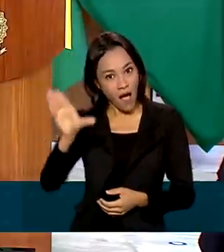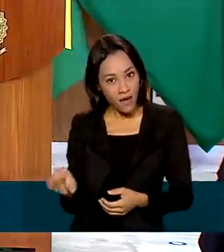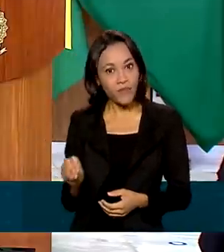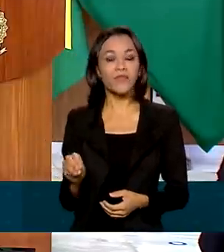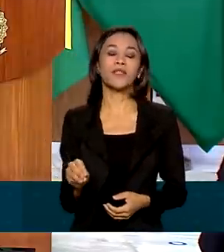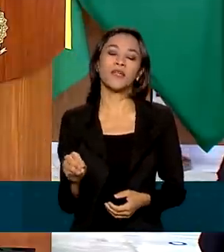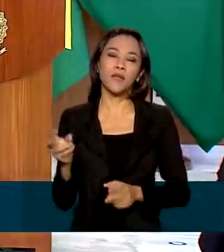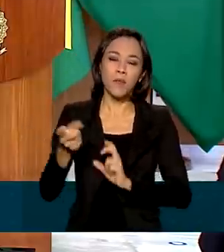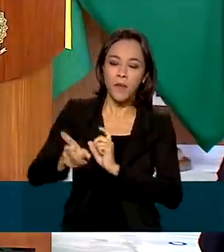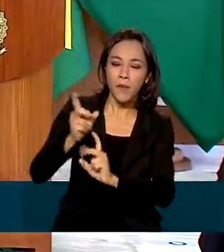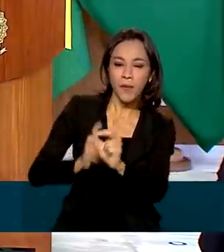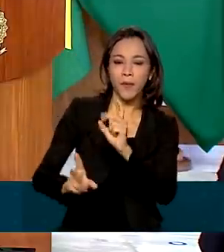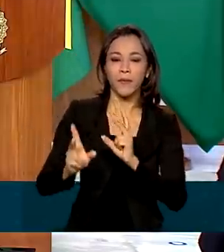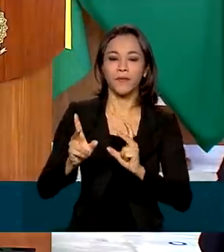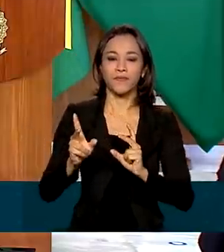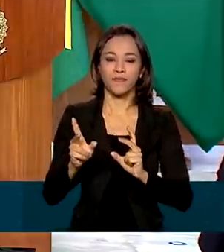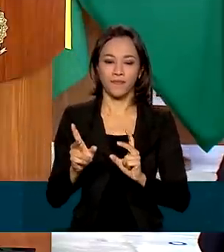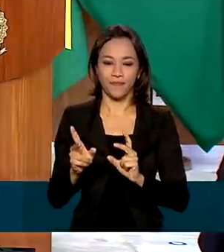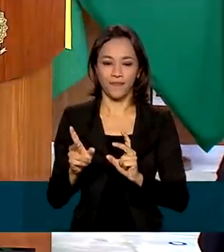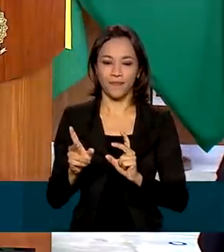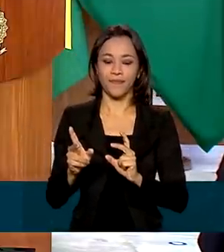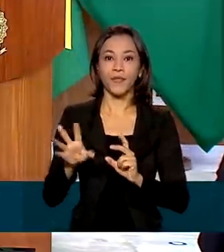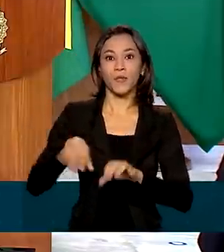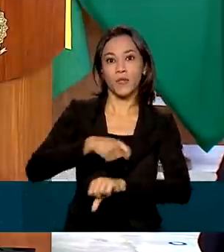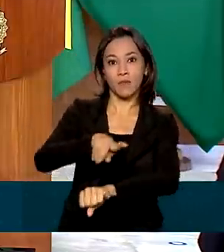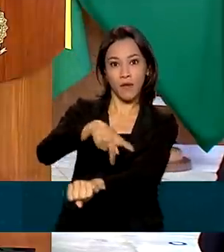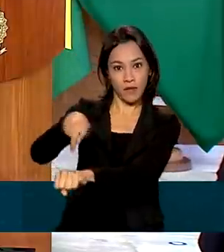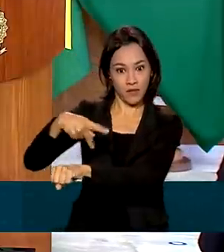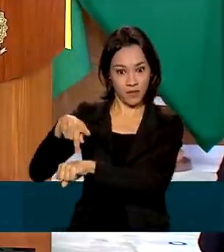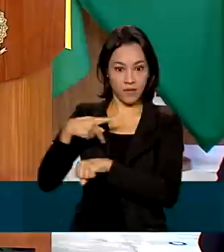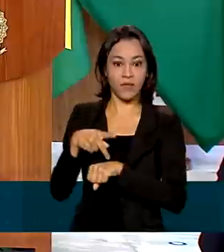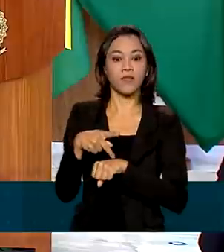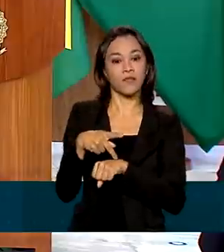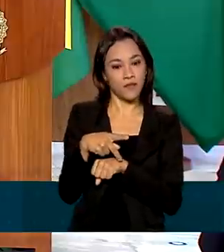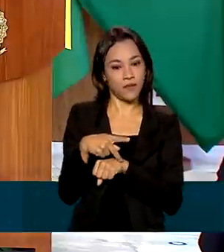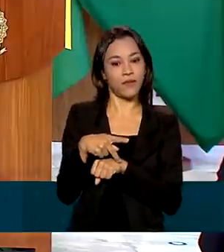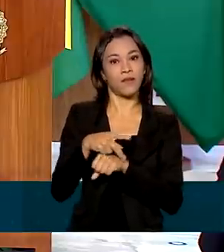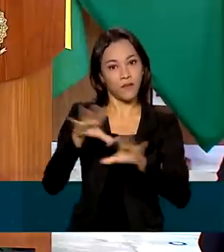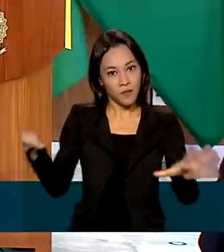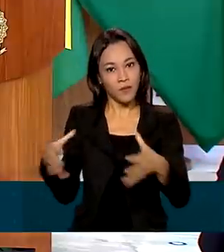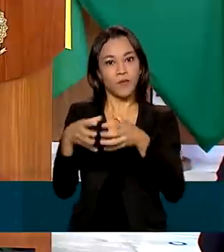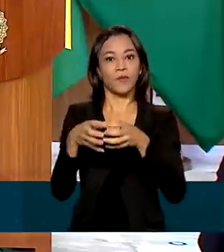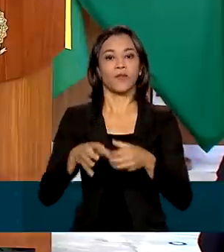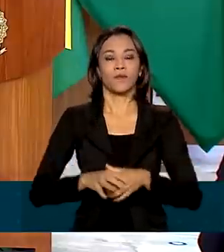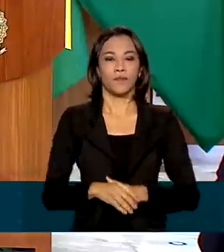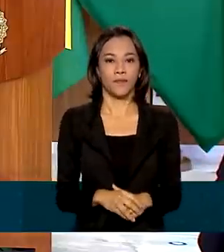mercado dos países, da nossa subrisão.